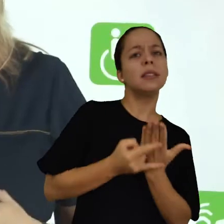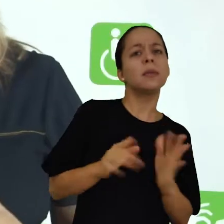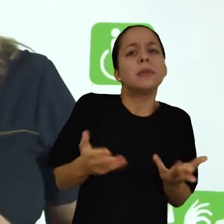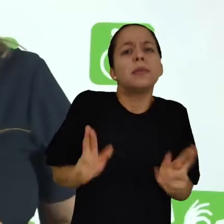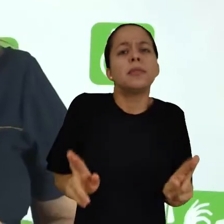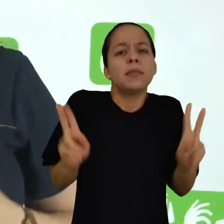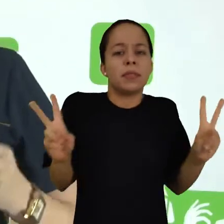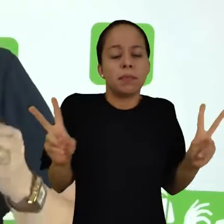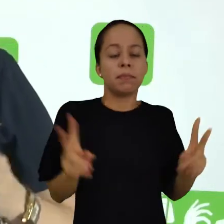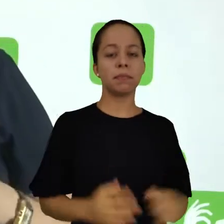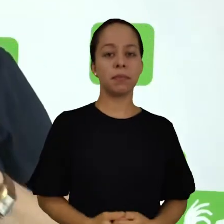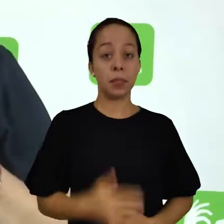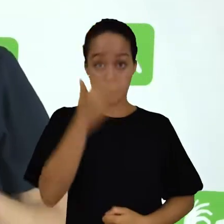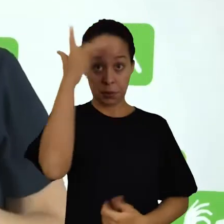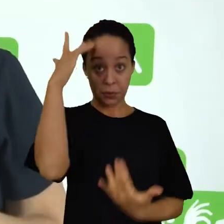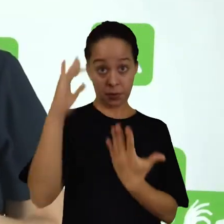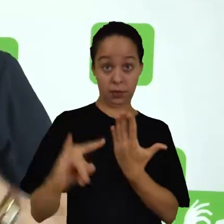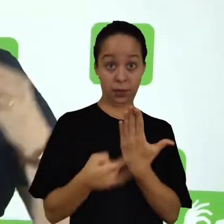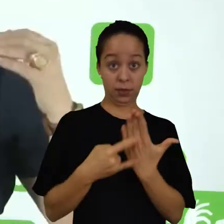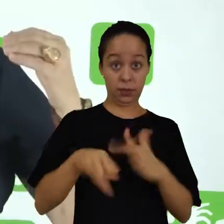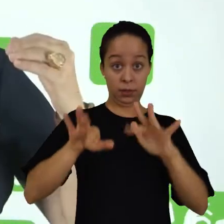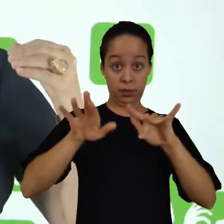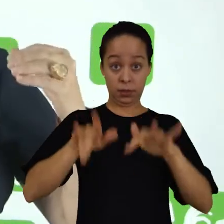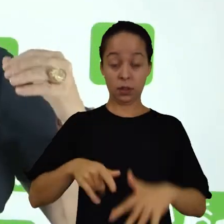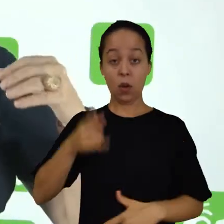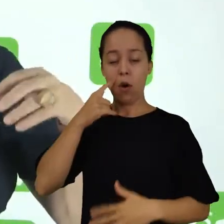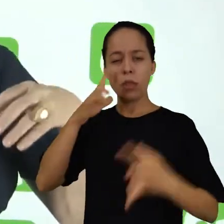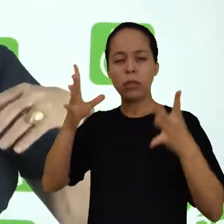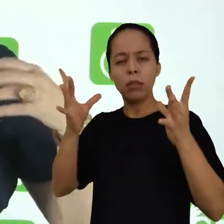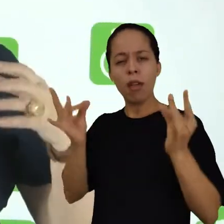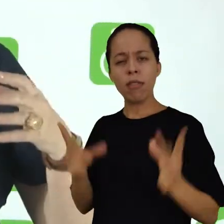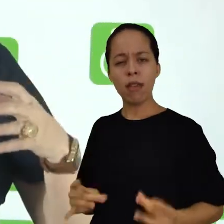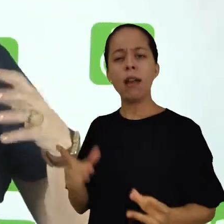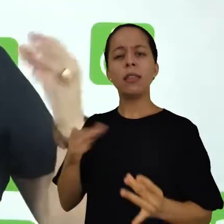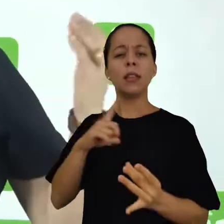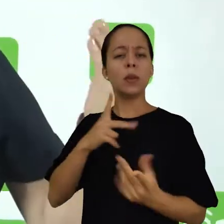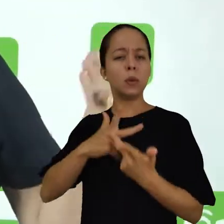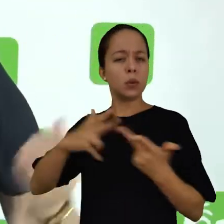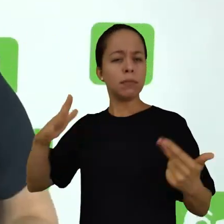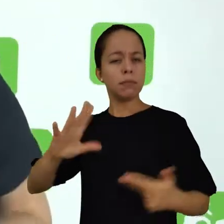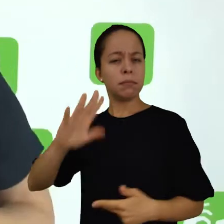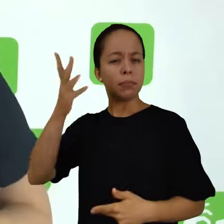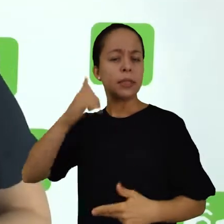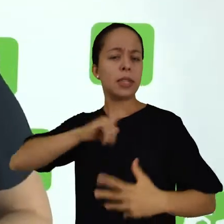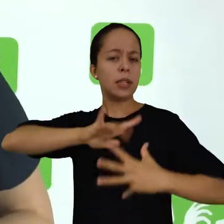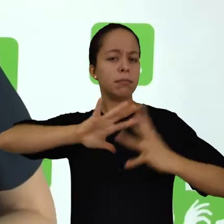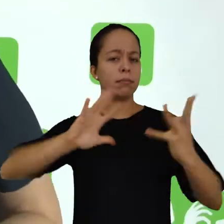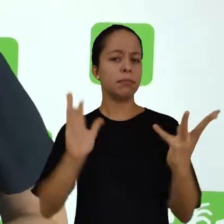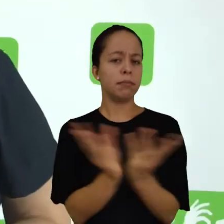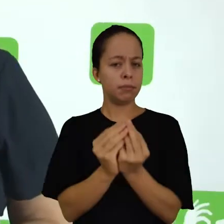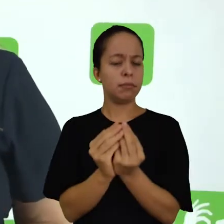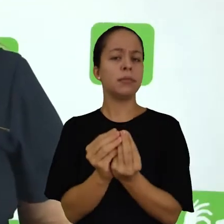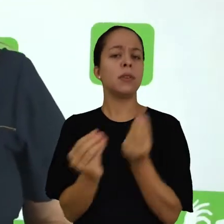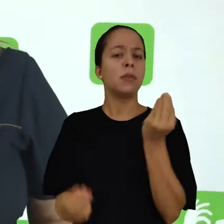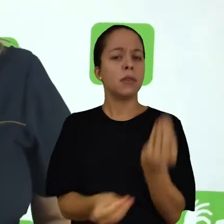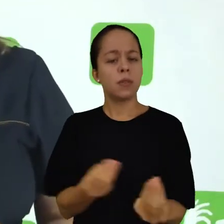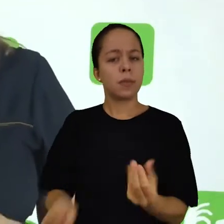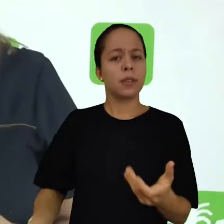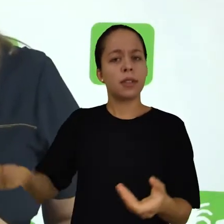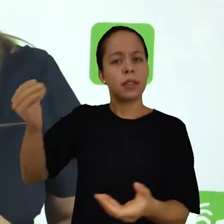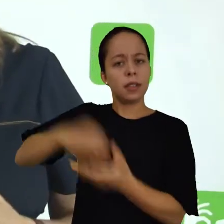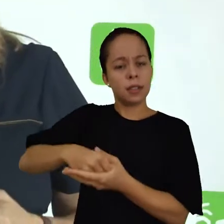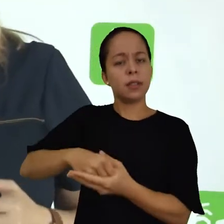além de descrever a obra analisada, além de descrever de forma sucinta a obra analisada,